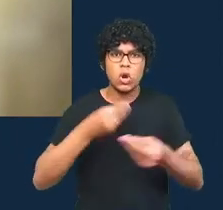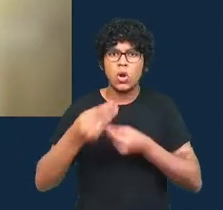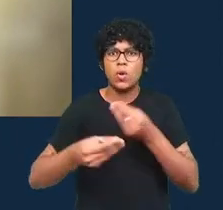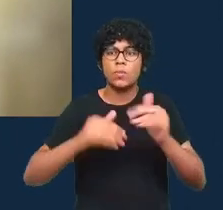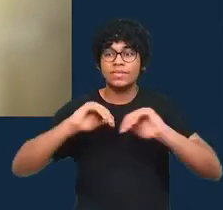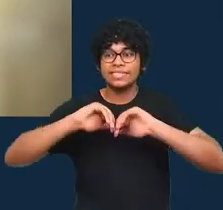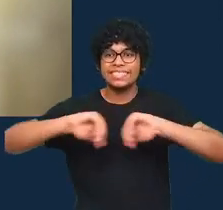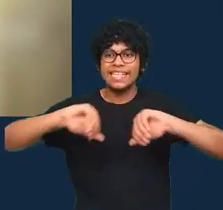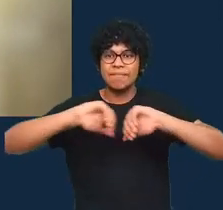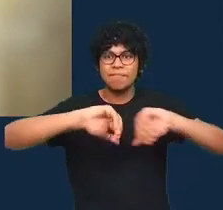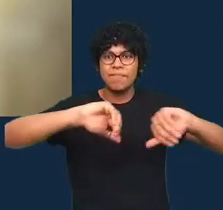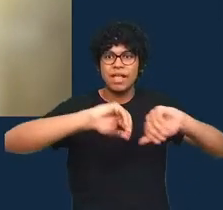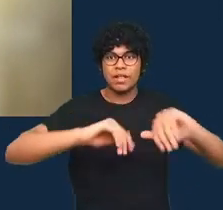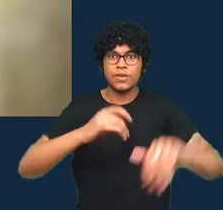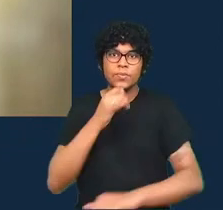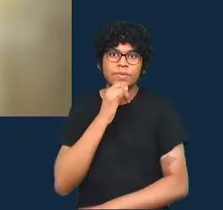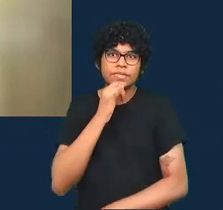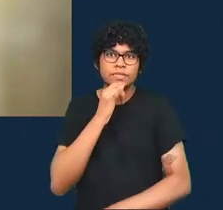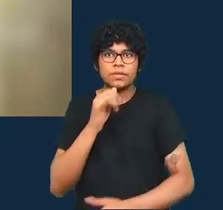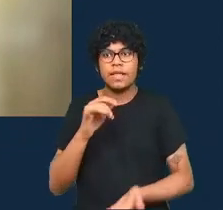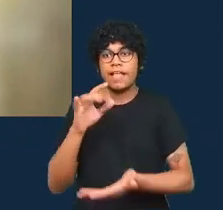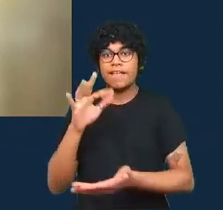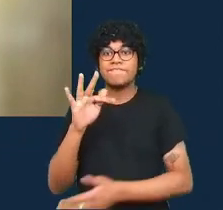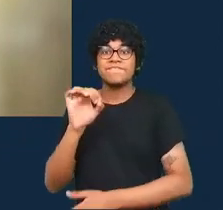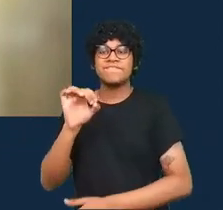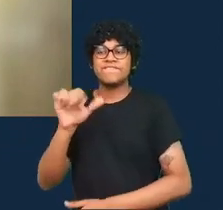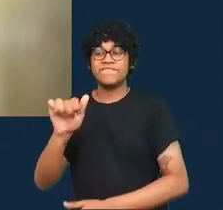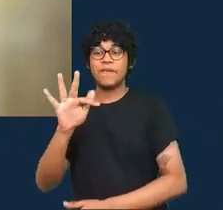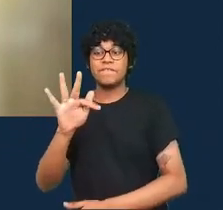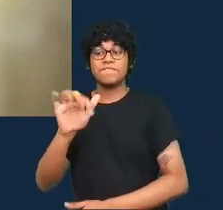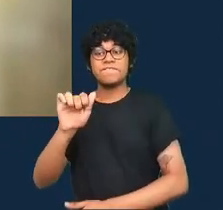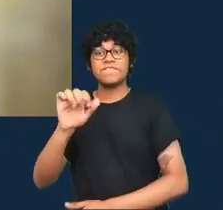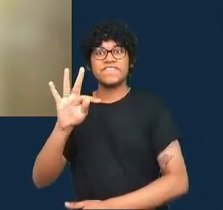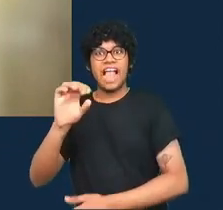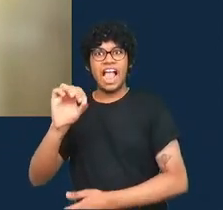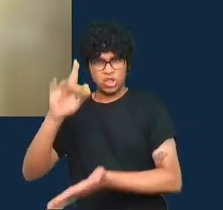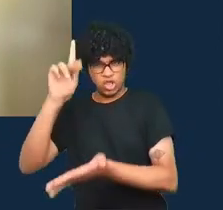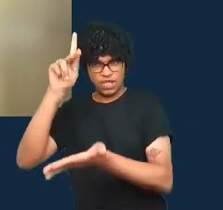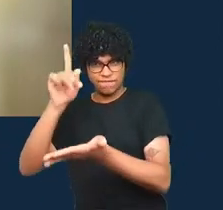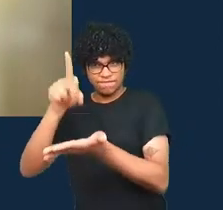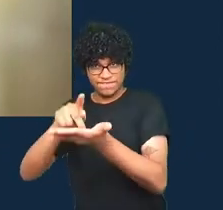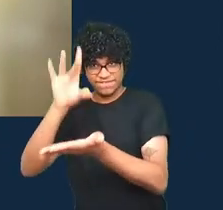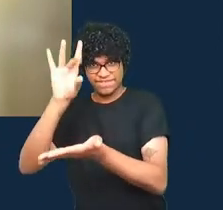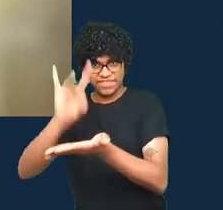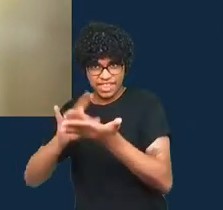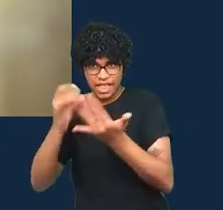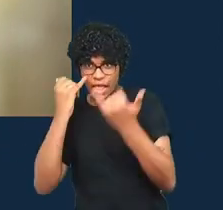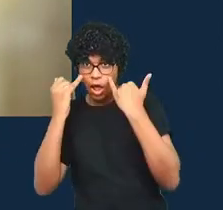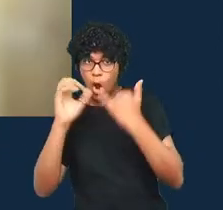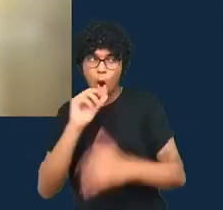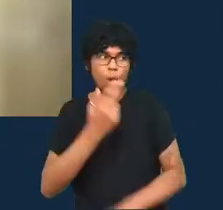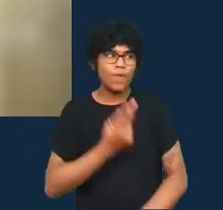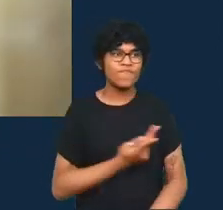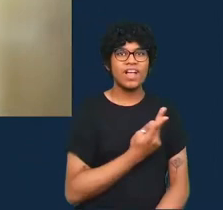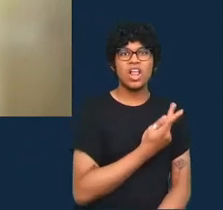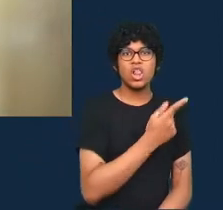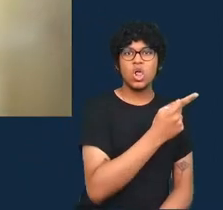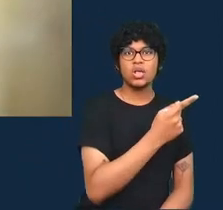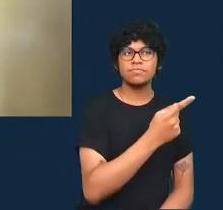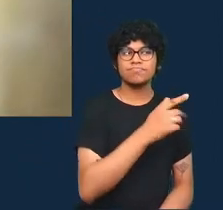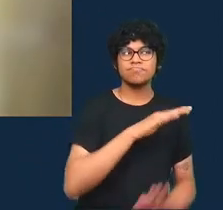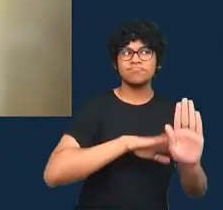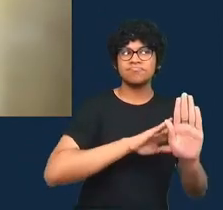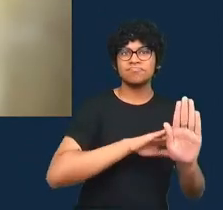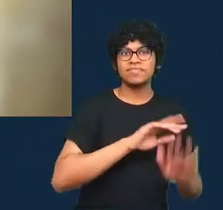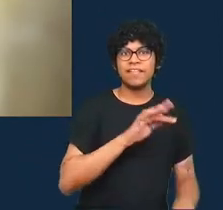exemplo a distinção entre fato e valores sabemos agora nesse momento que os fatos e valores